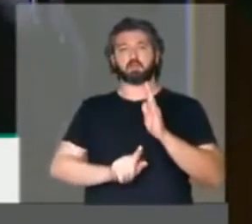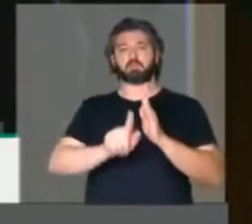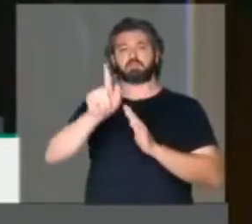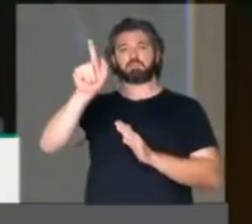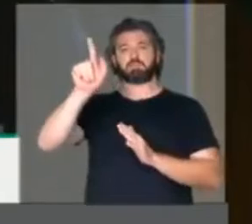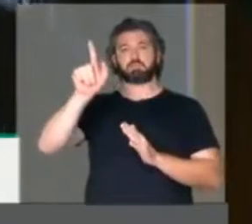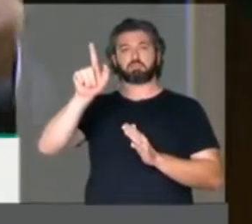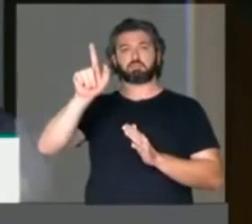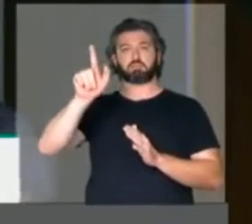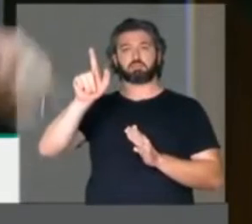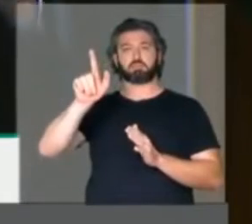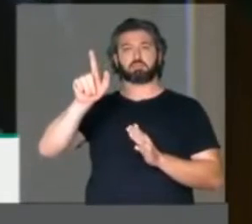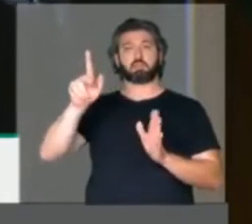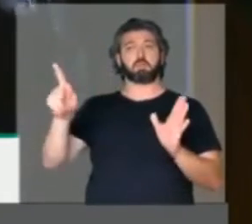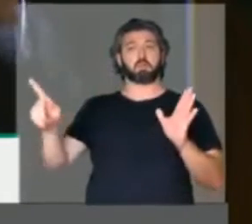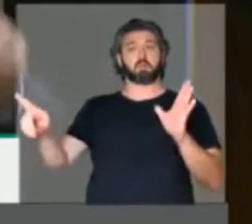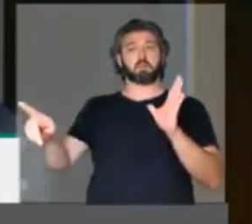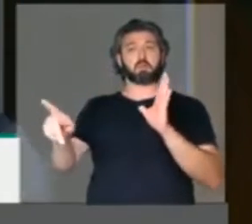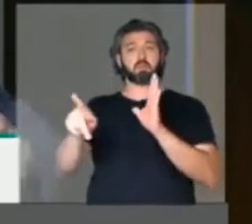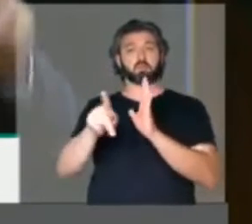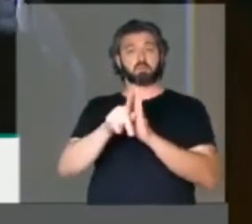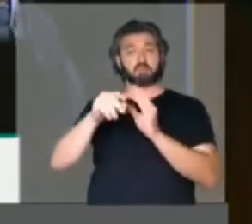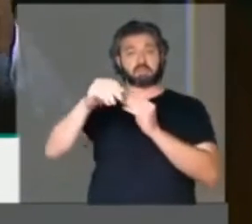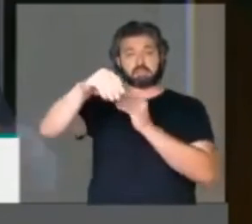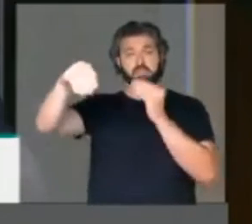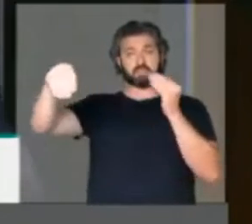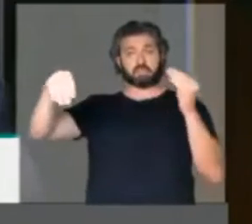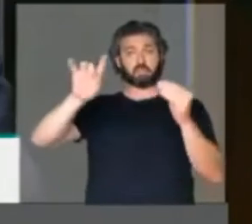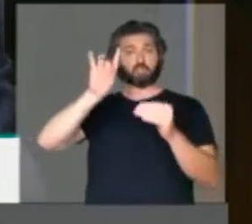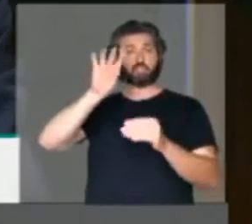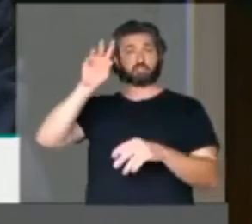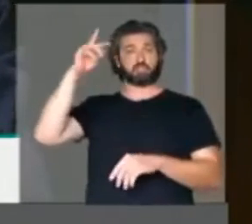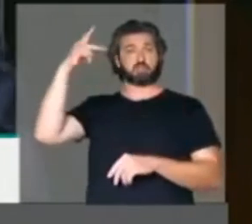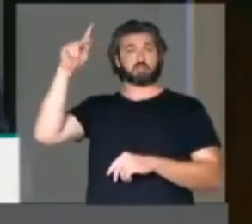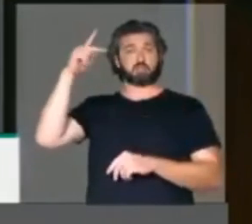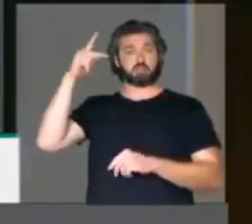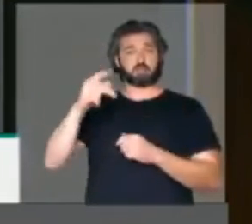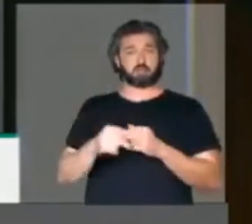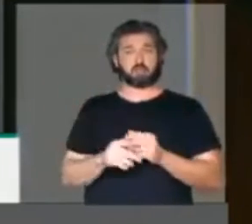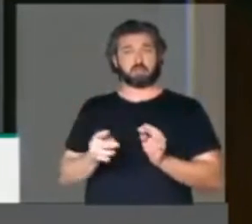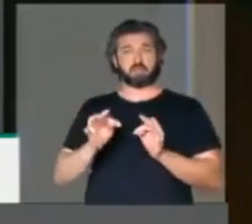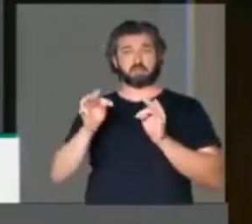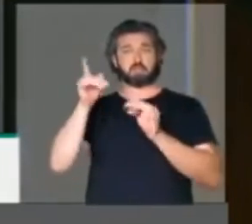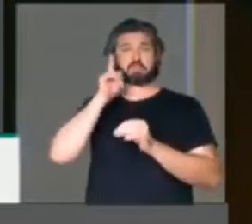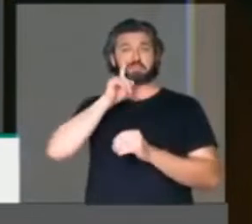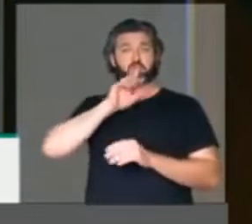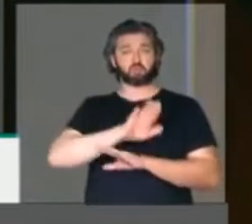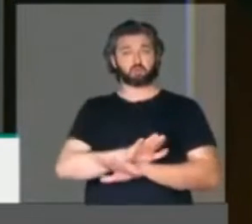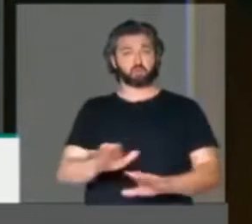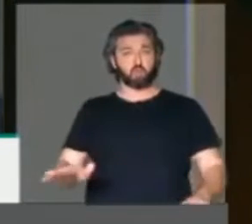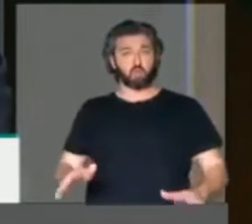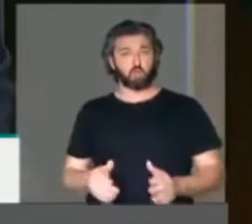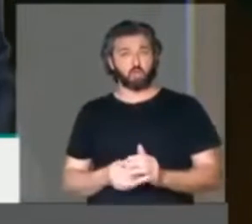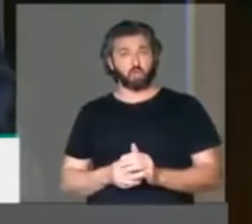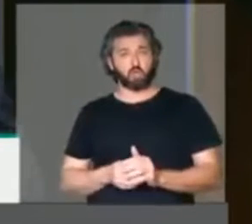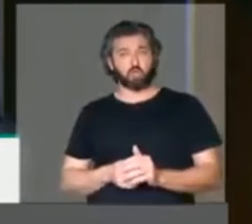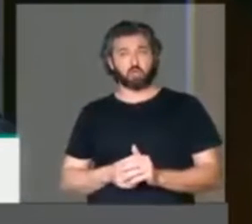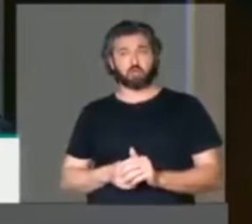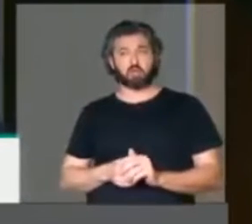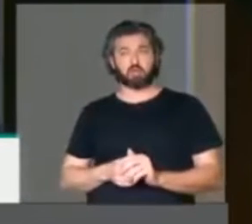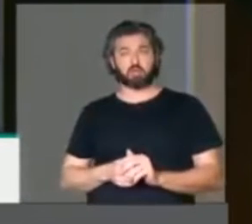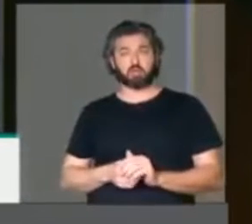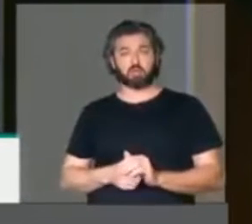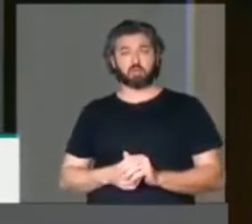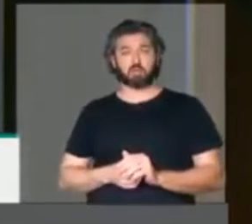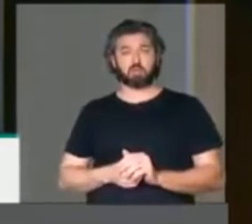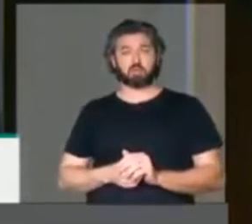foguetes e satélites apenas com a tecnologia americana, de propriedade